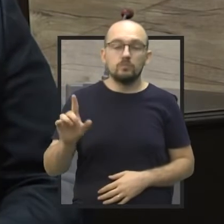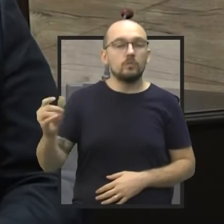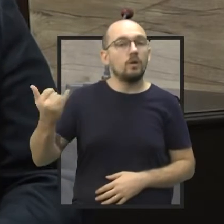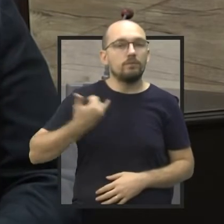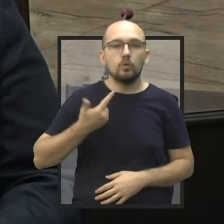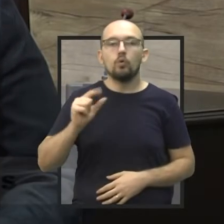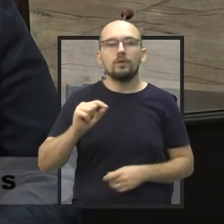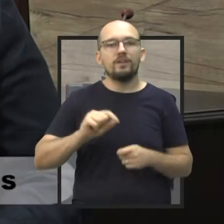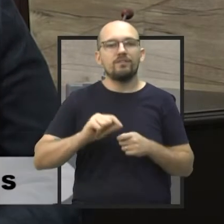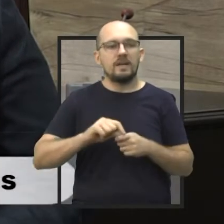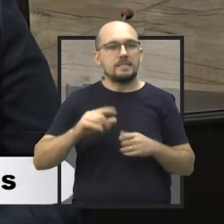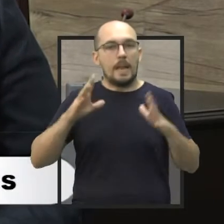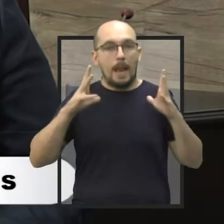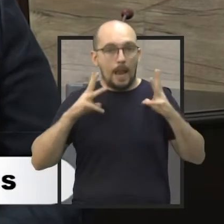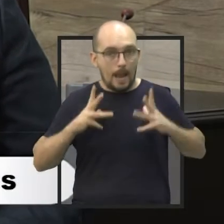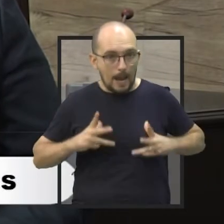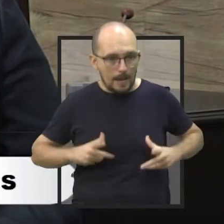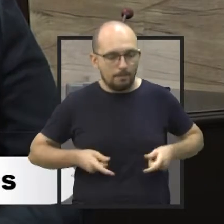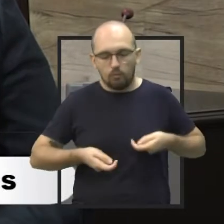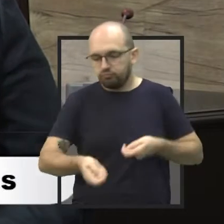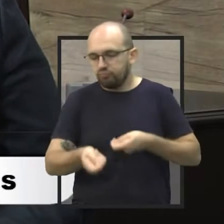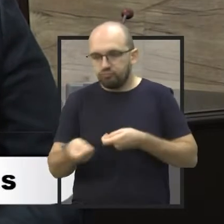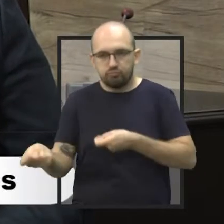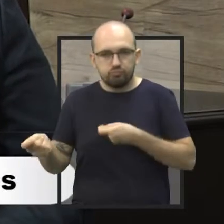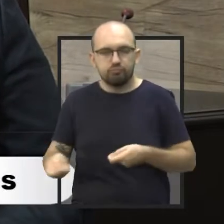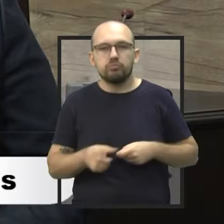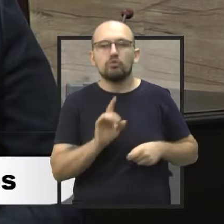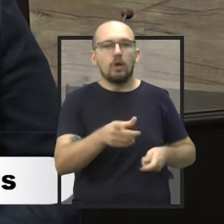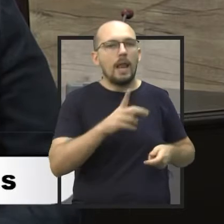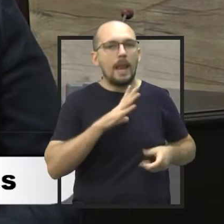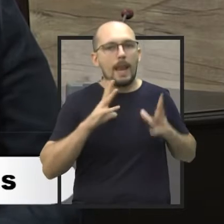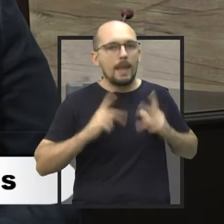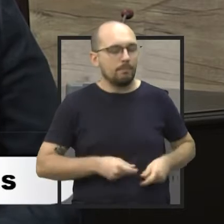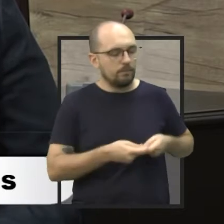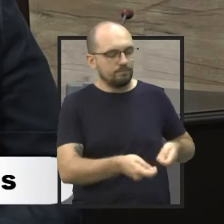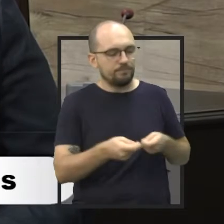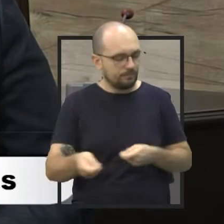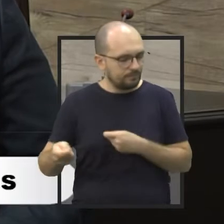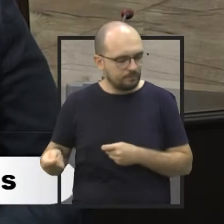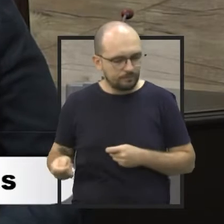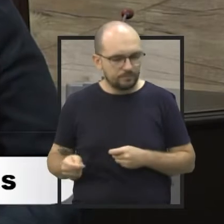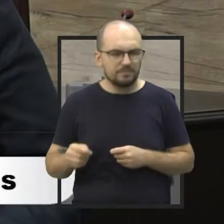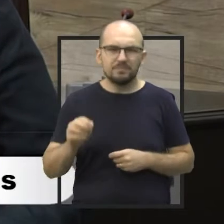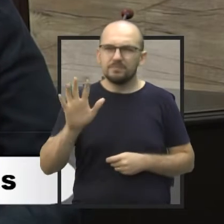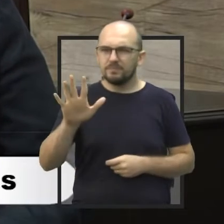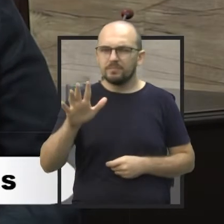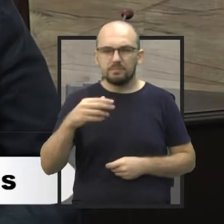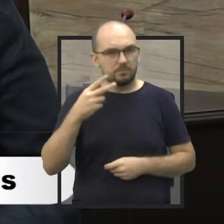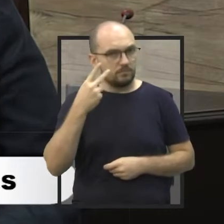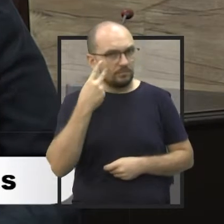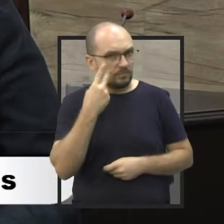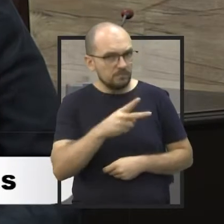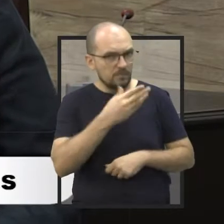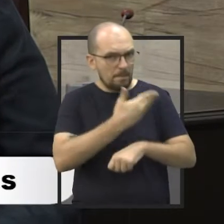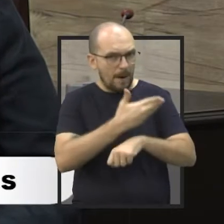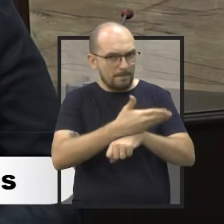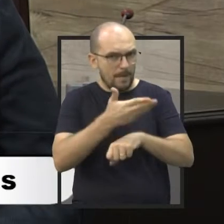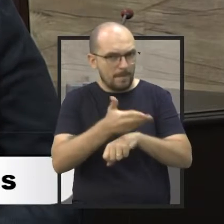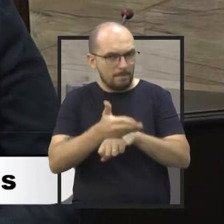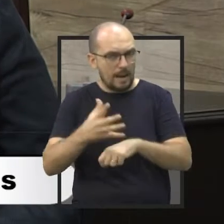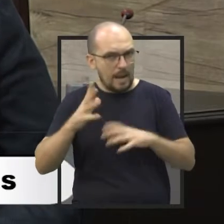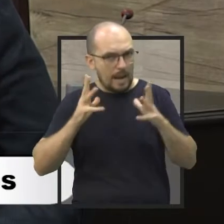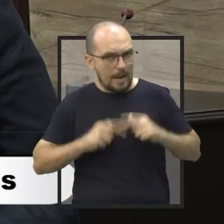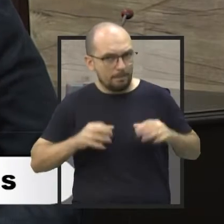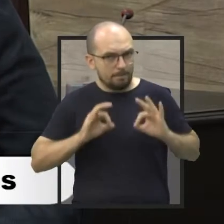feita a higienização do local e a limpeza constante. Eu não consegui acompanhar essa limpeza constante. Já vi algumas vezes